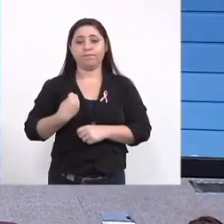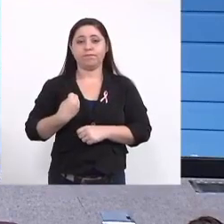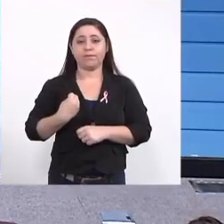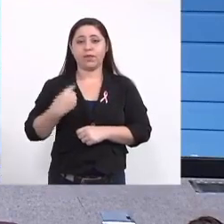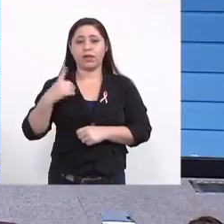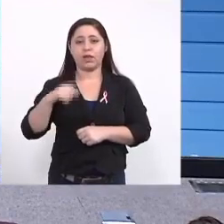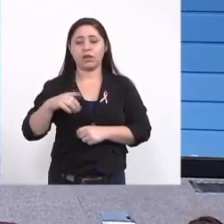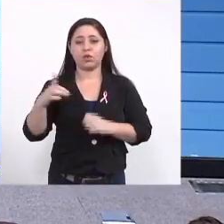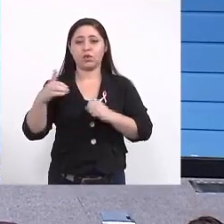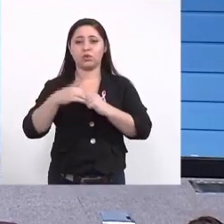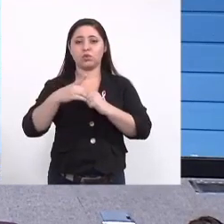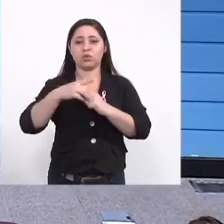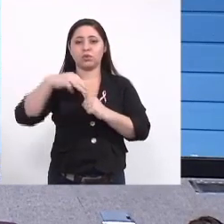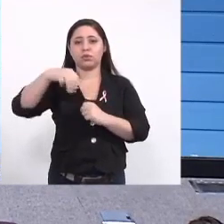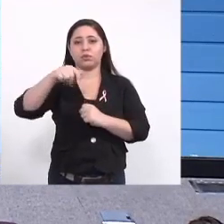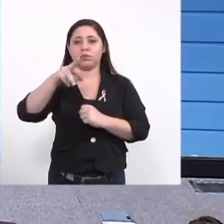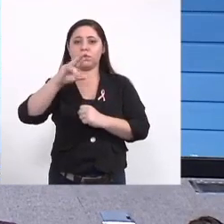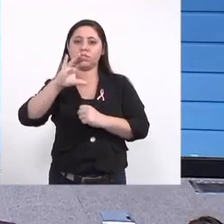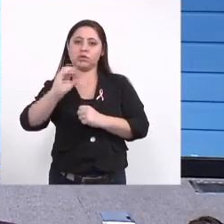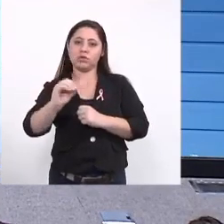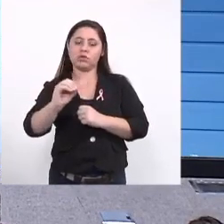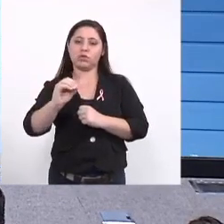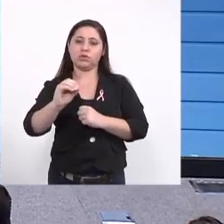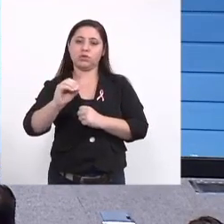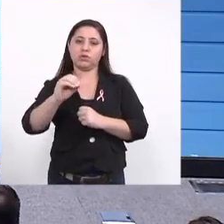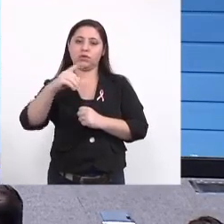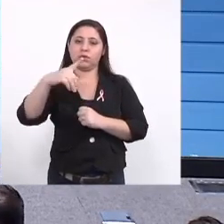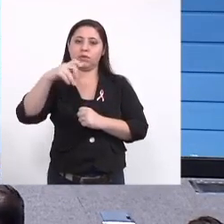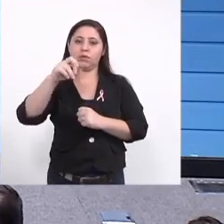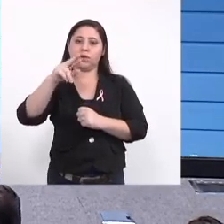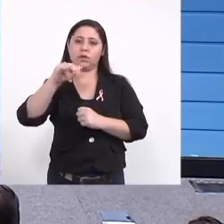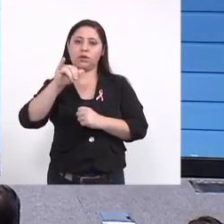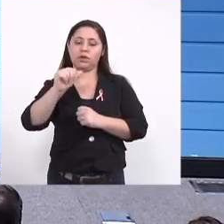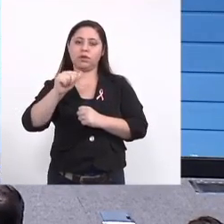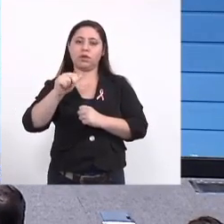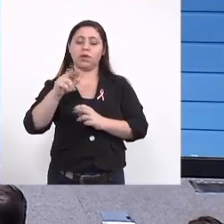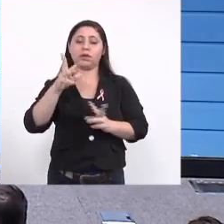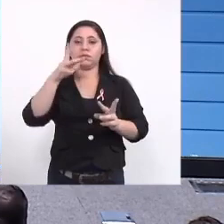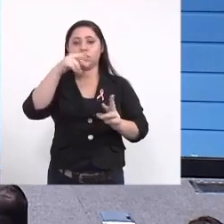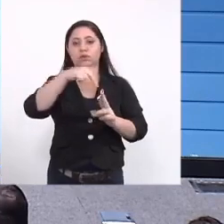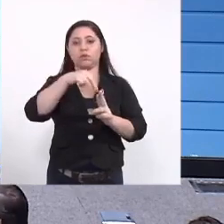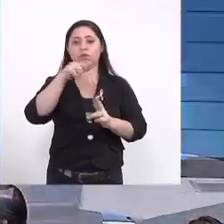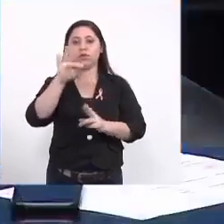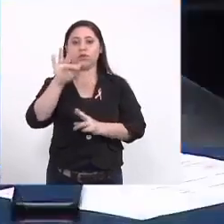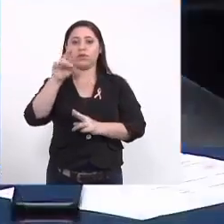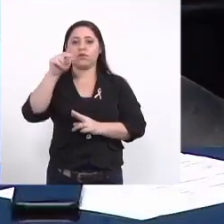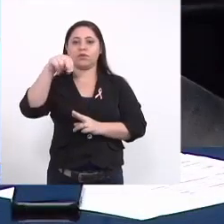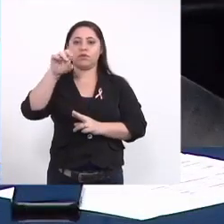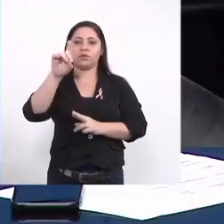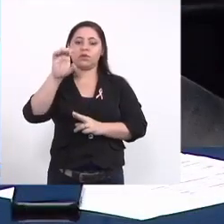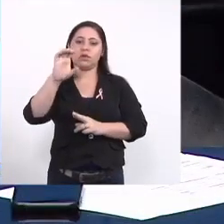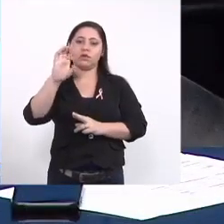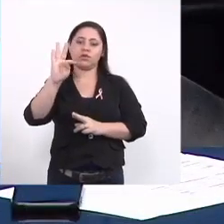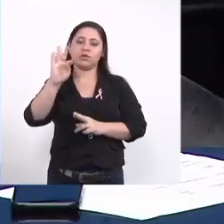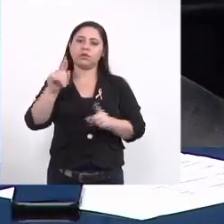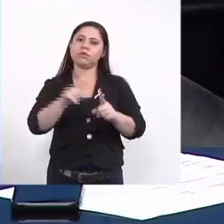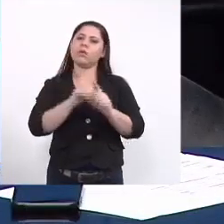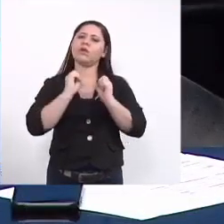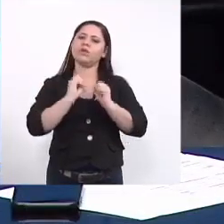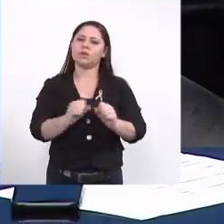doutor Márcio de Araújo Pereira que representa o Fundect né o Fundect poderia